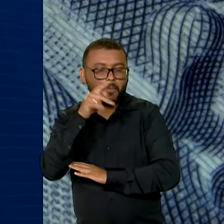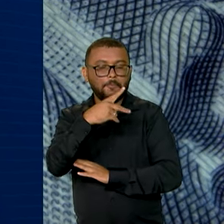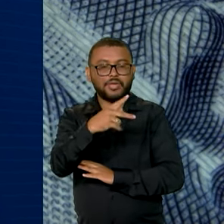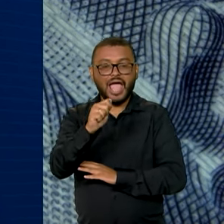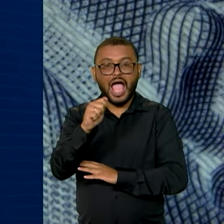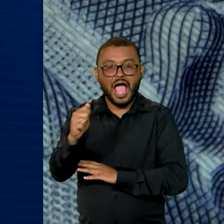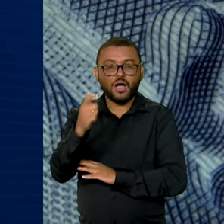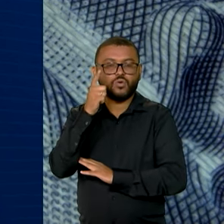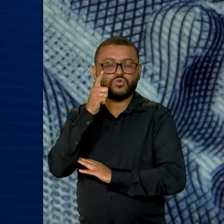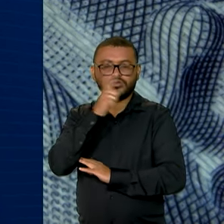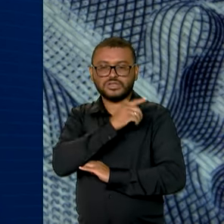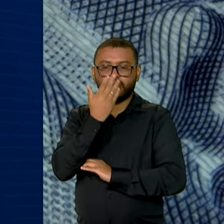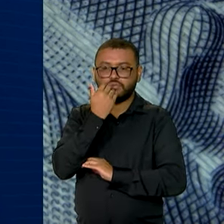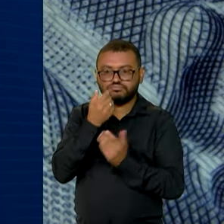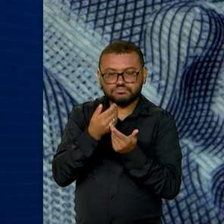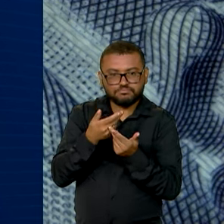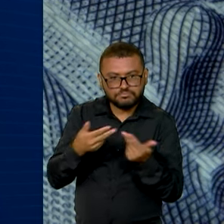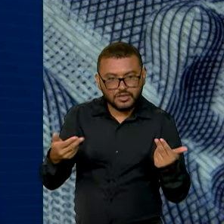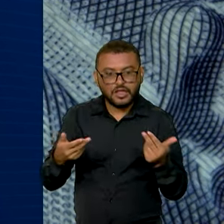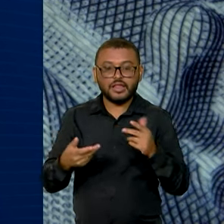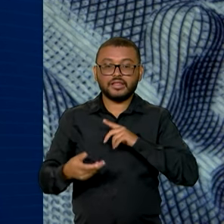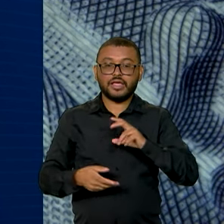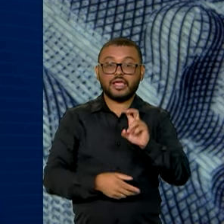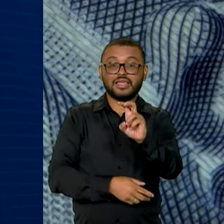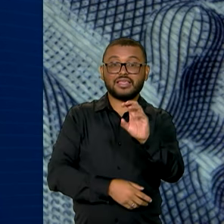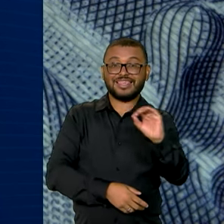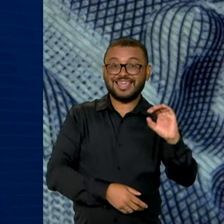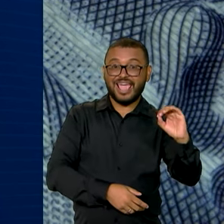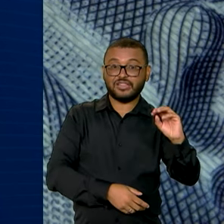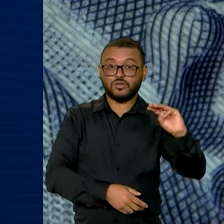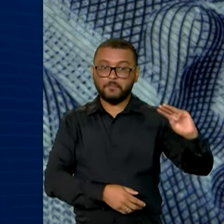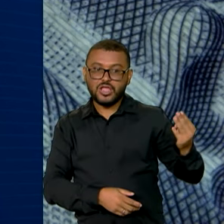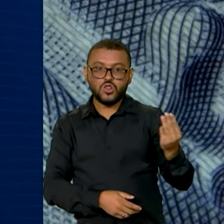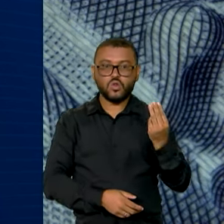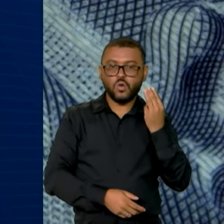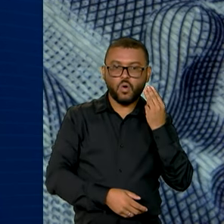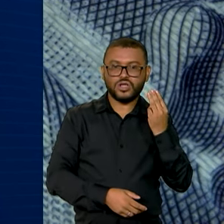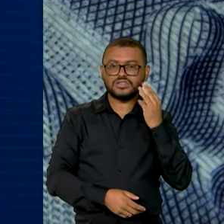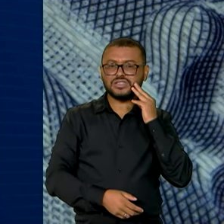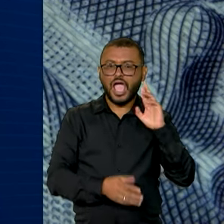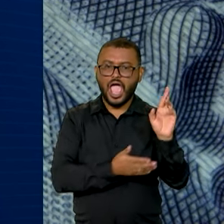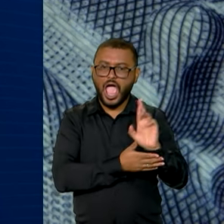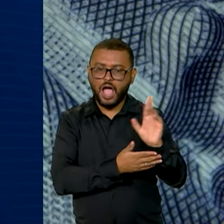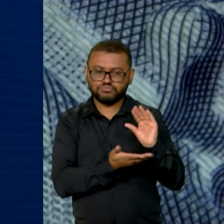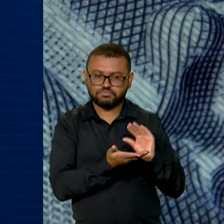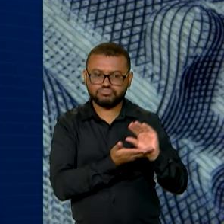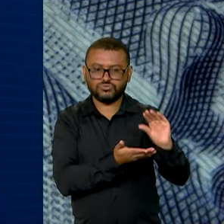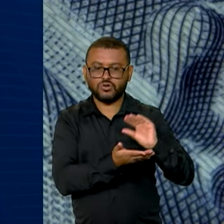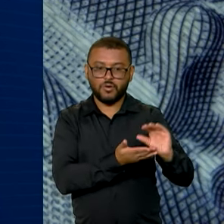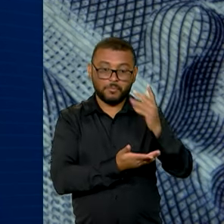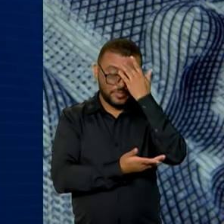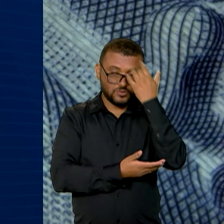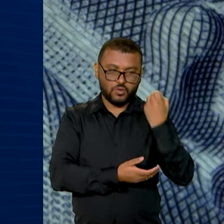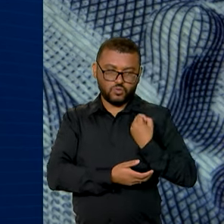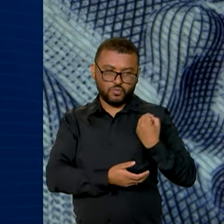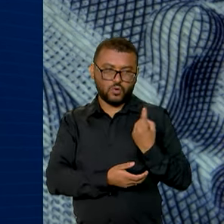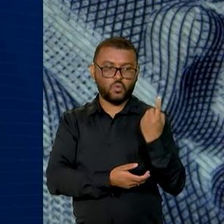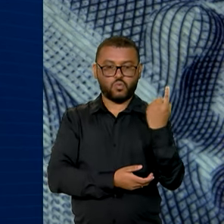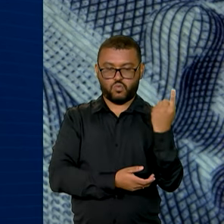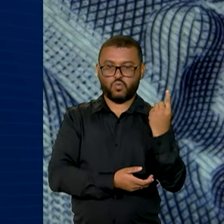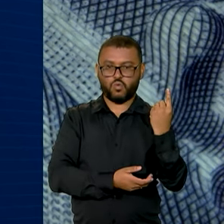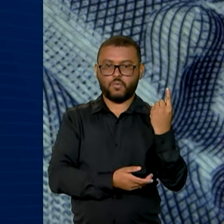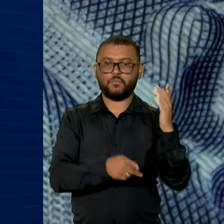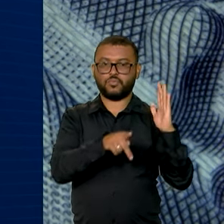Programa de Aquisição de Alimentos. São 500 milhões de reais em crédito para beneficiários do Faixa 1 do Desenrola